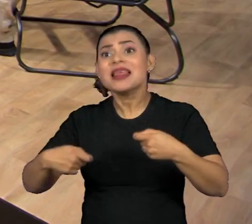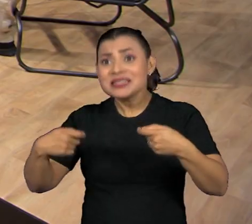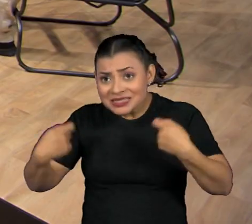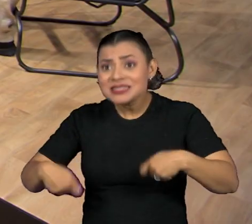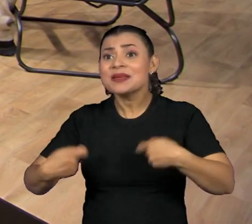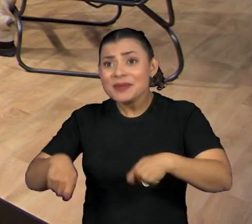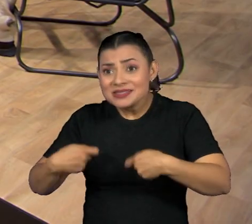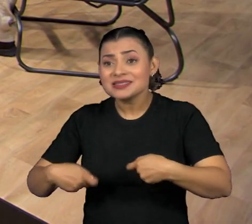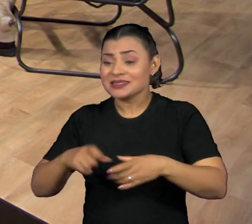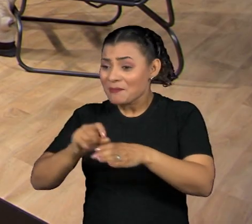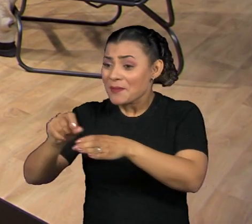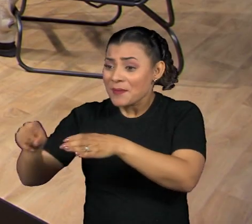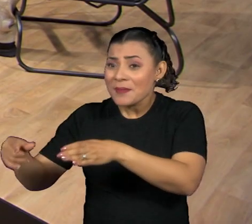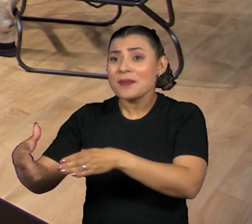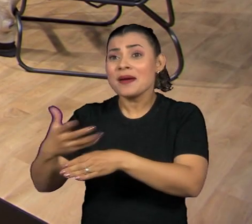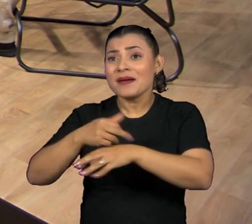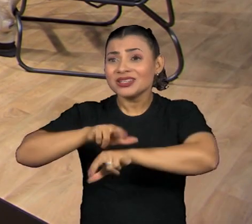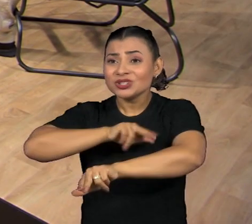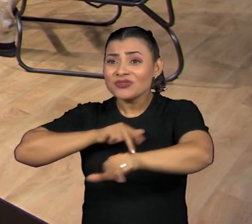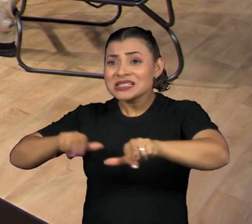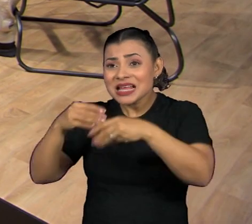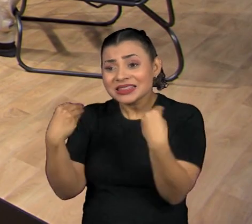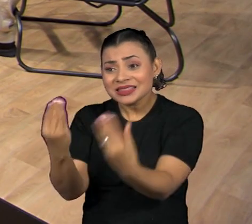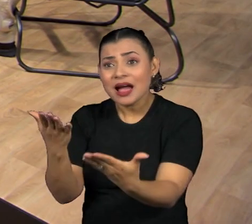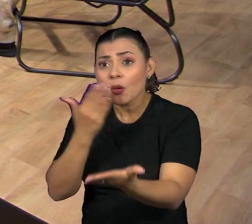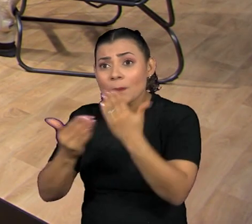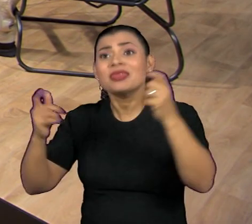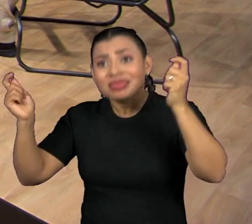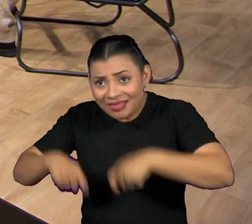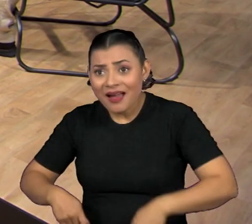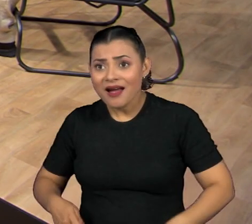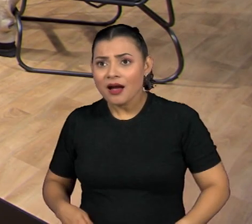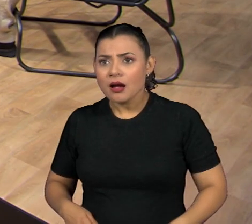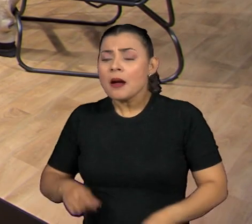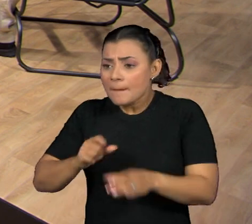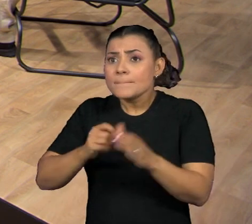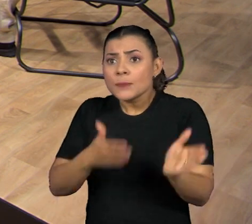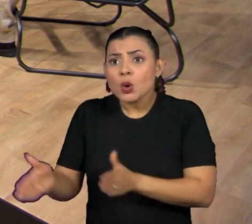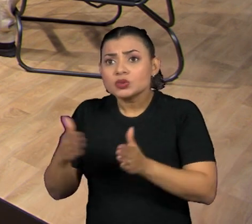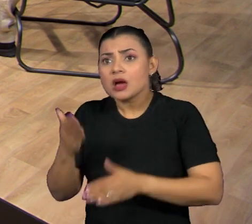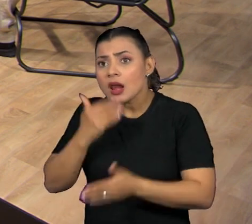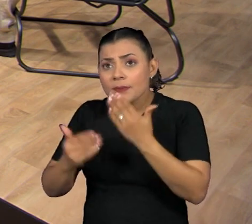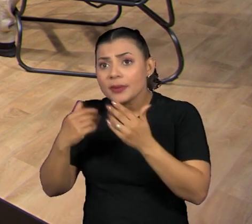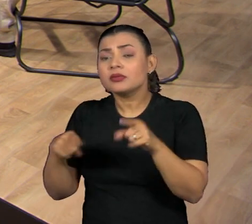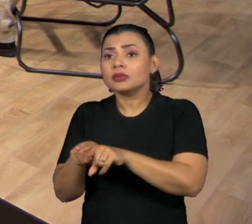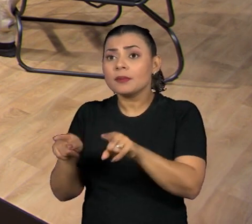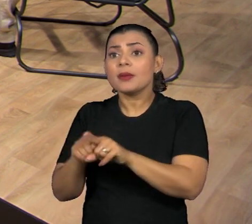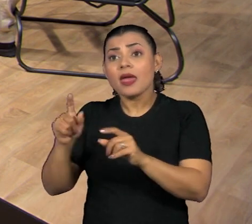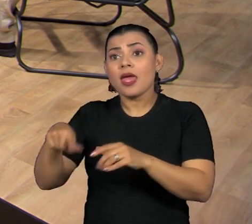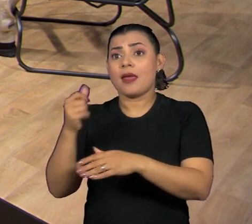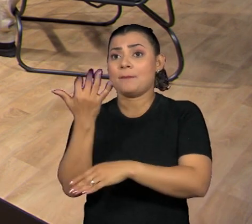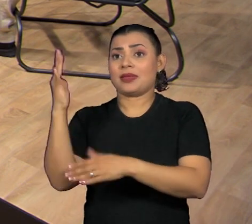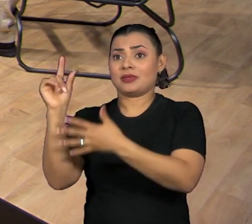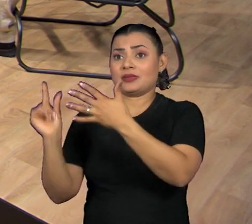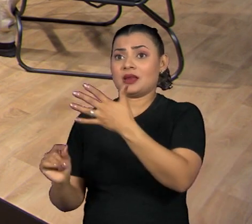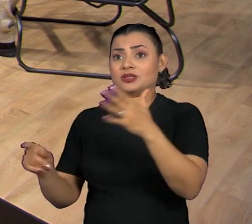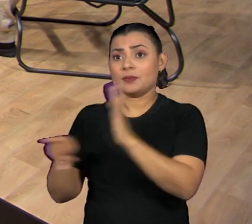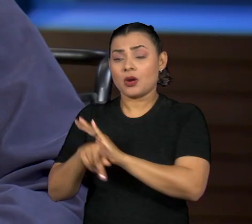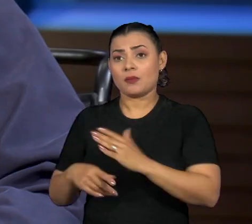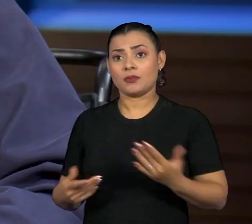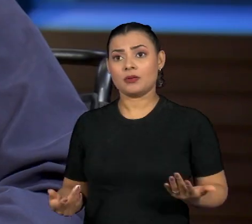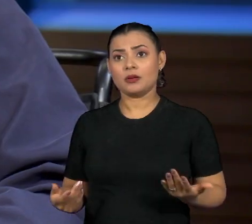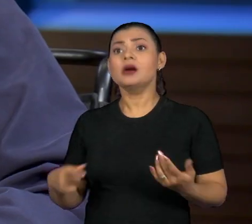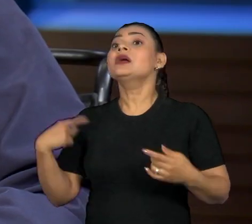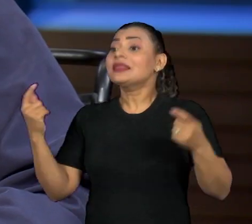abundância, essa diversidade. Exato. E metade da produção de alimentos que a gente consome é na Mata Atlântica. Então, a gente